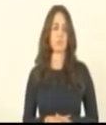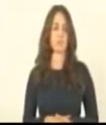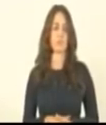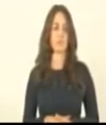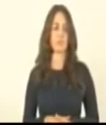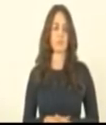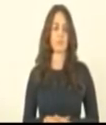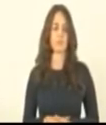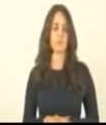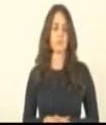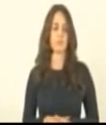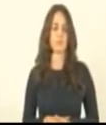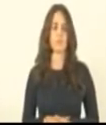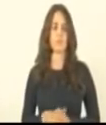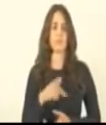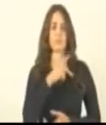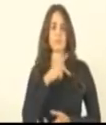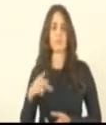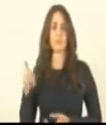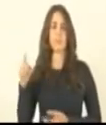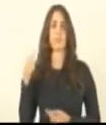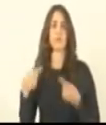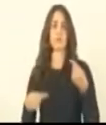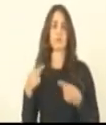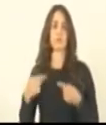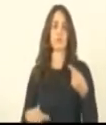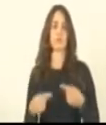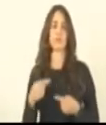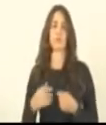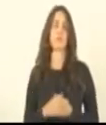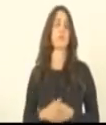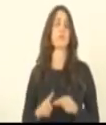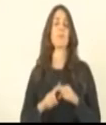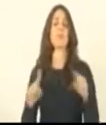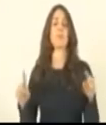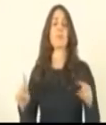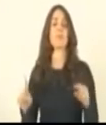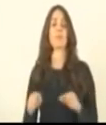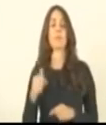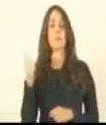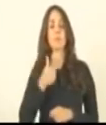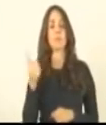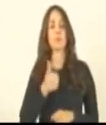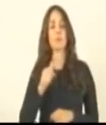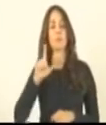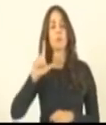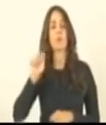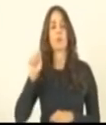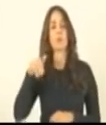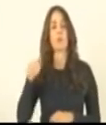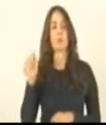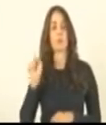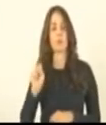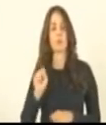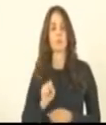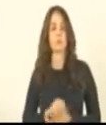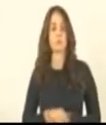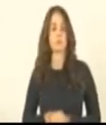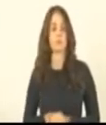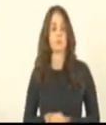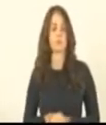Presidente, é que a deputada Irine quer discutir, mas o primeiro é do deputado Bruno Lopes, não é isso? orientar. Pode orientar. Eu não vou falar mais.